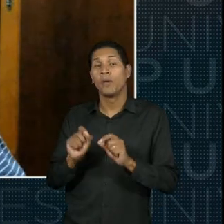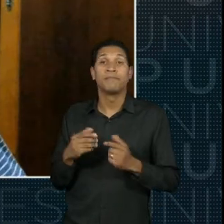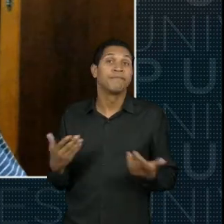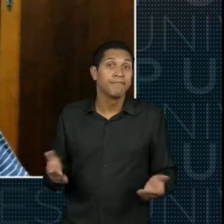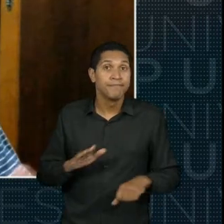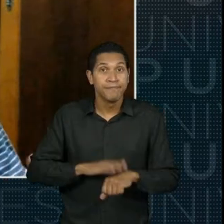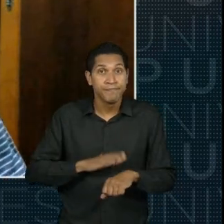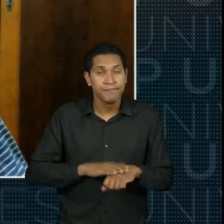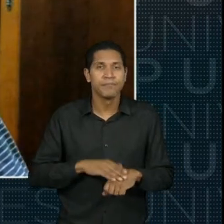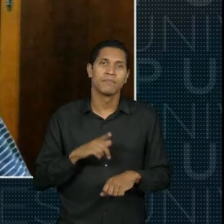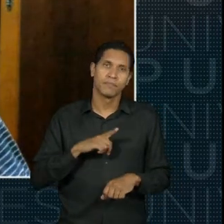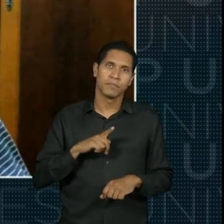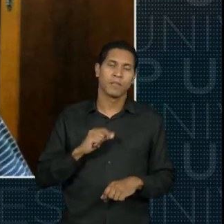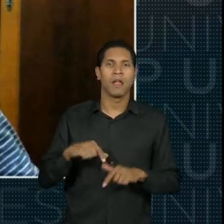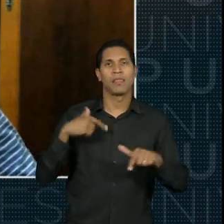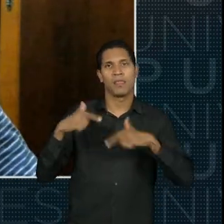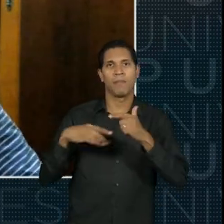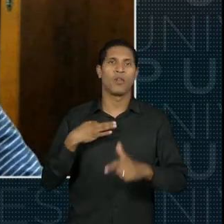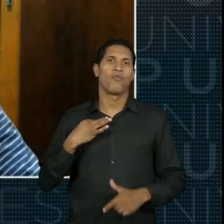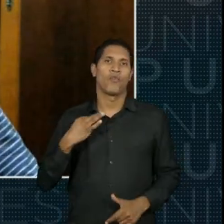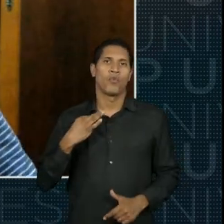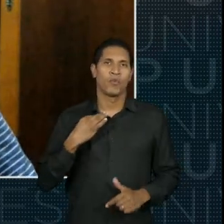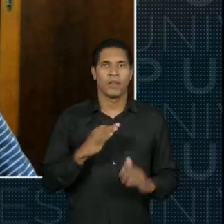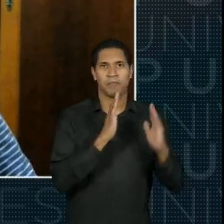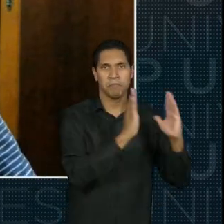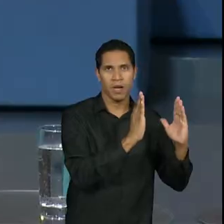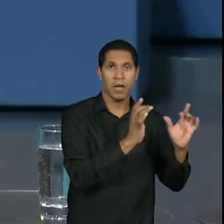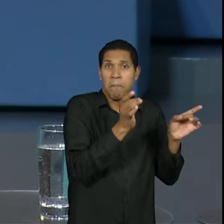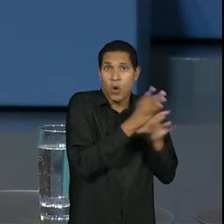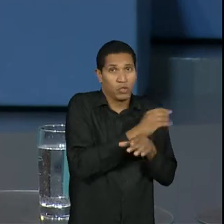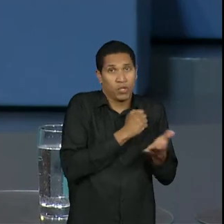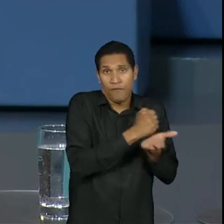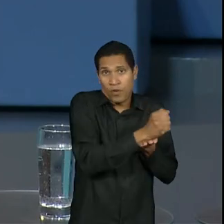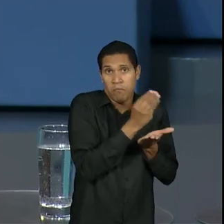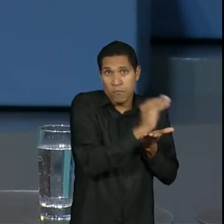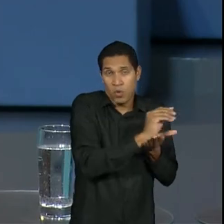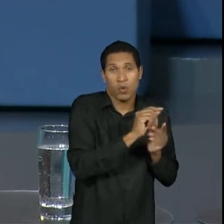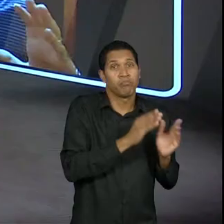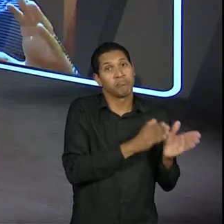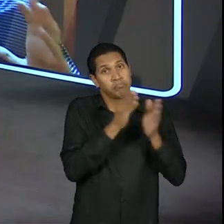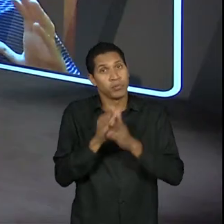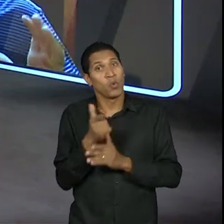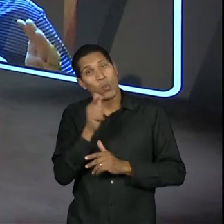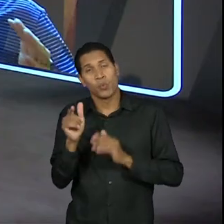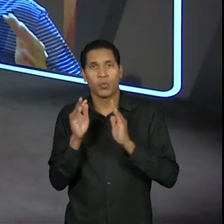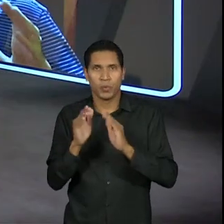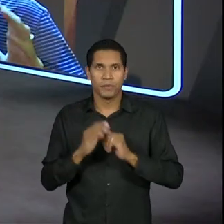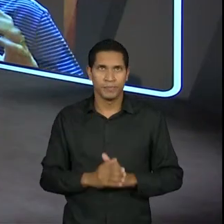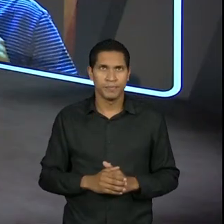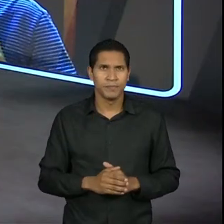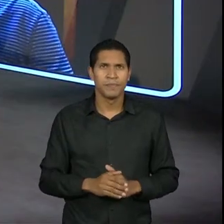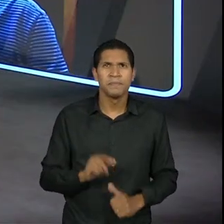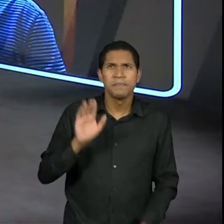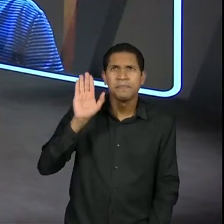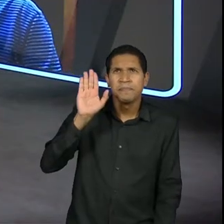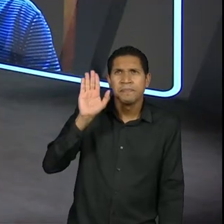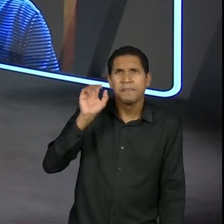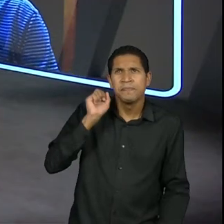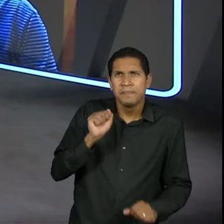realização do trabalho voluntário, que é a outra modalidade. Então, o aluno quiser... Posso interromper um pouquinho vocês? lá, Roberto.